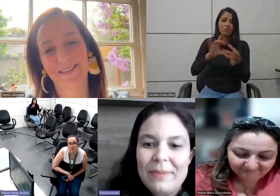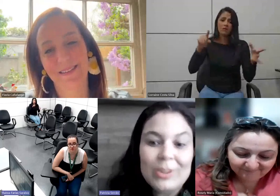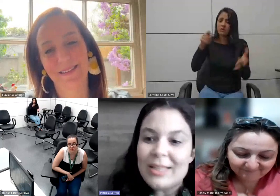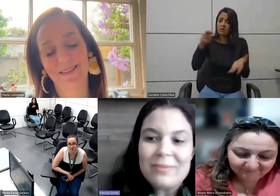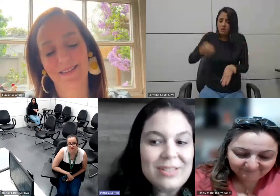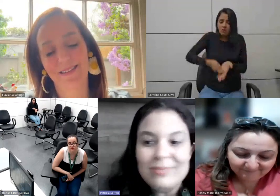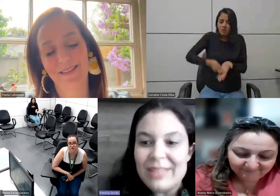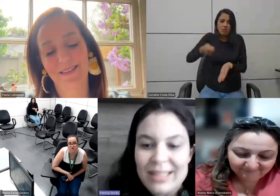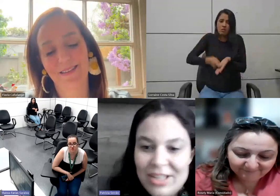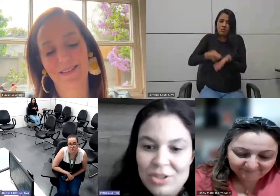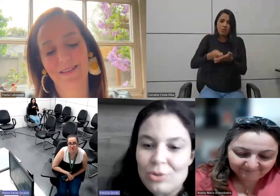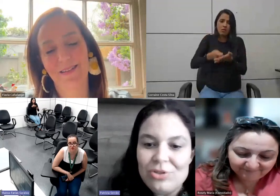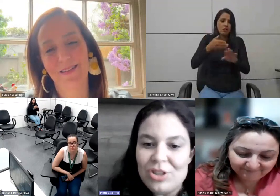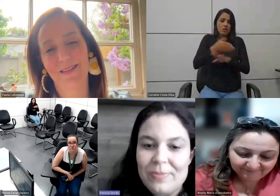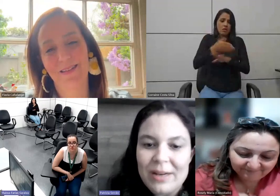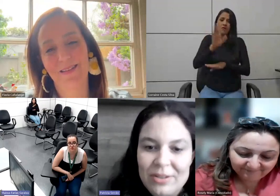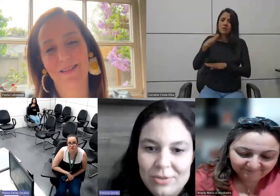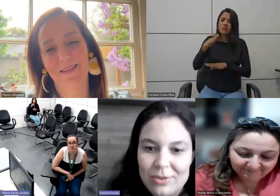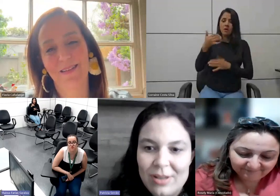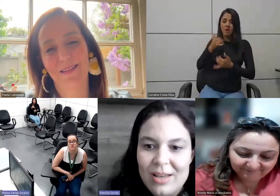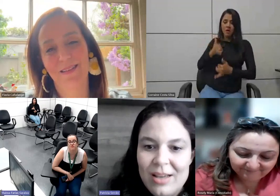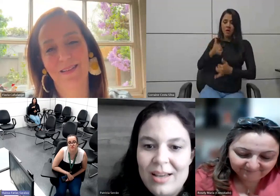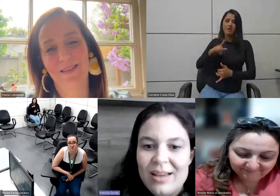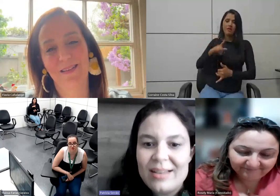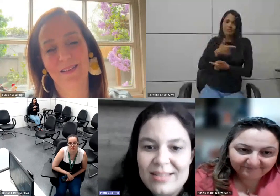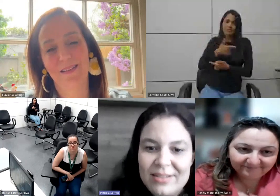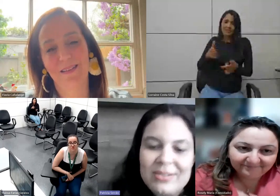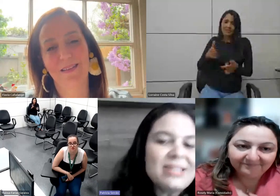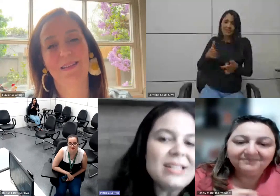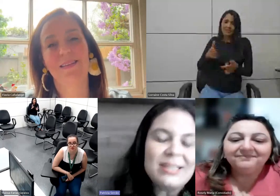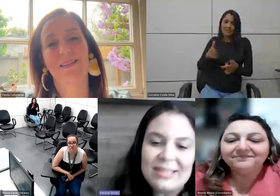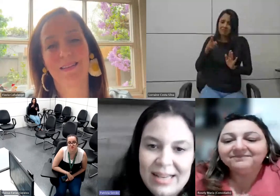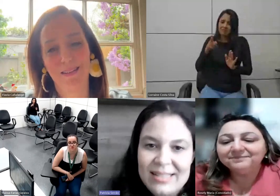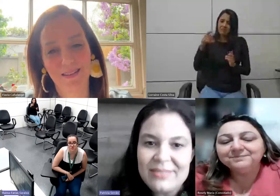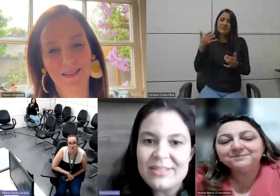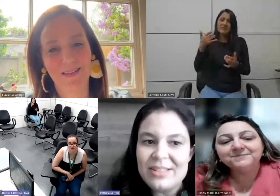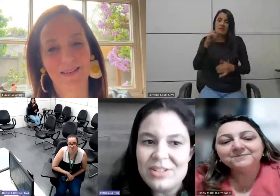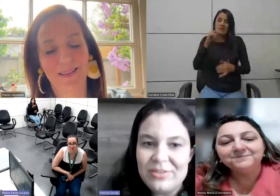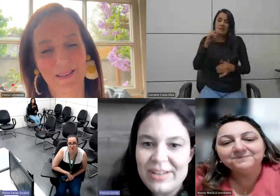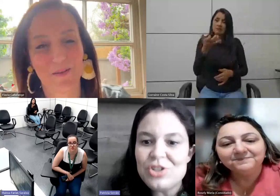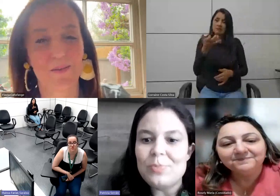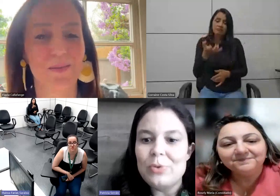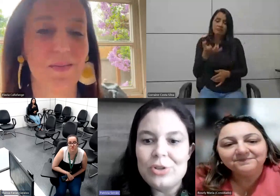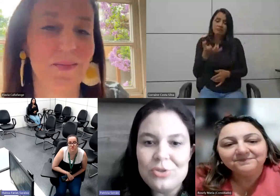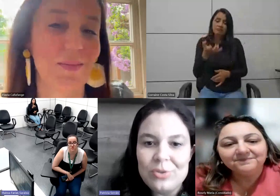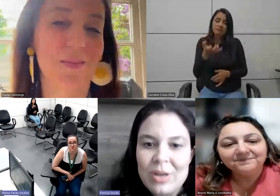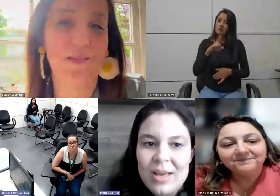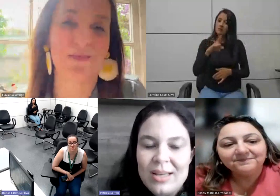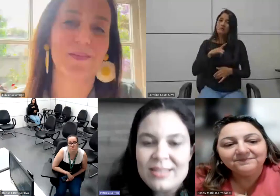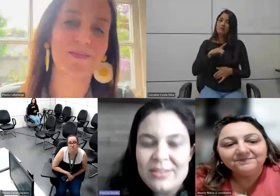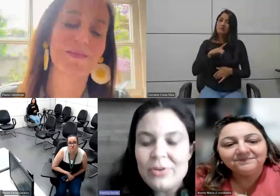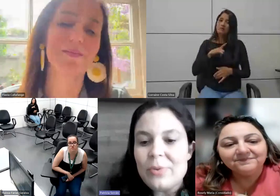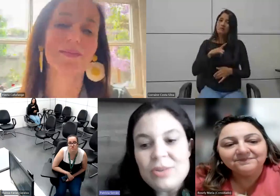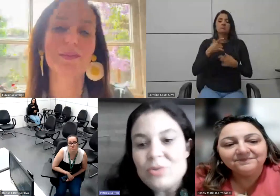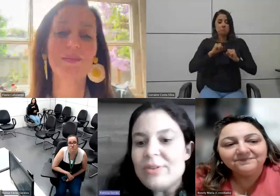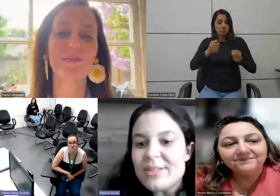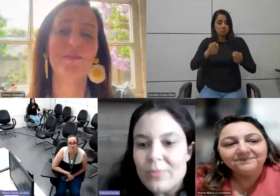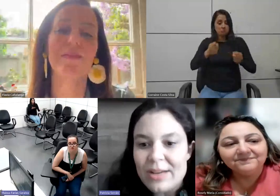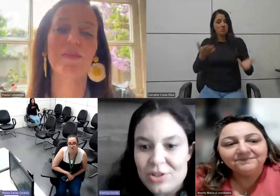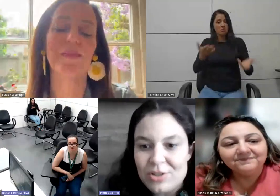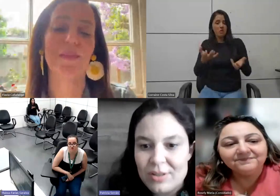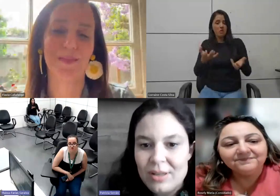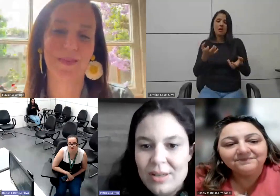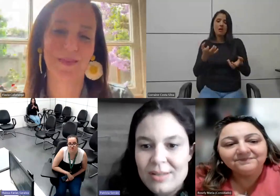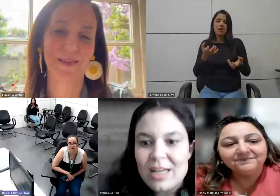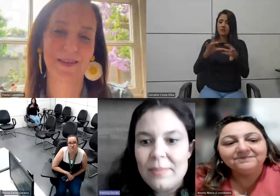obrigado a ir para a luta até porque você não tem energia todo dia para isso se você quiser se você tiver disposto e se for porque